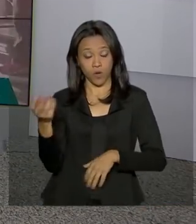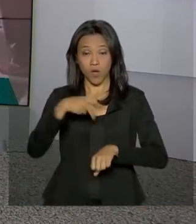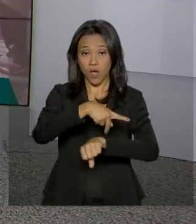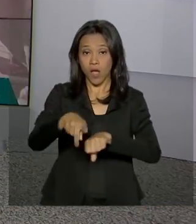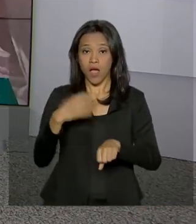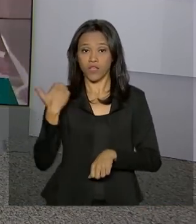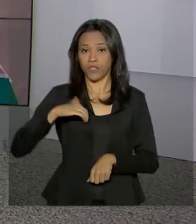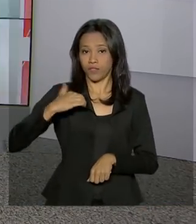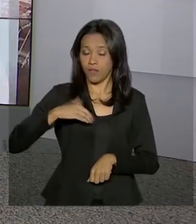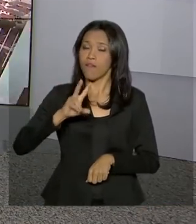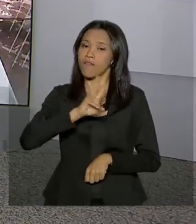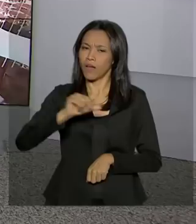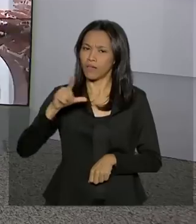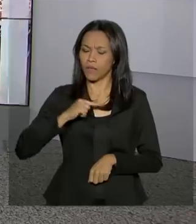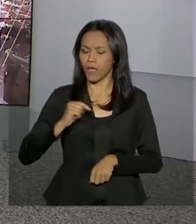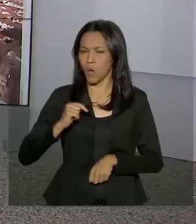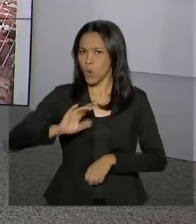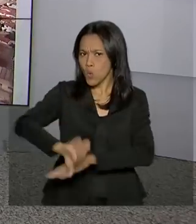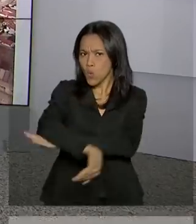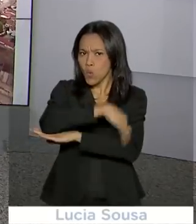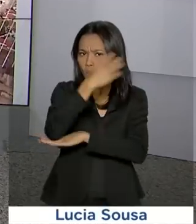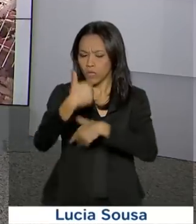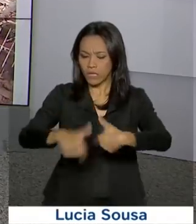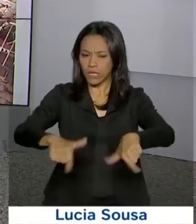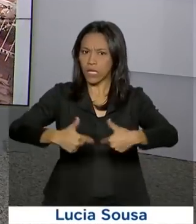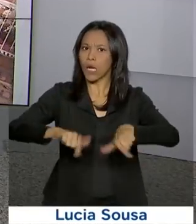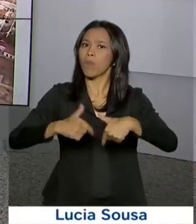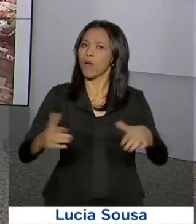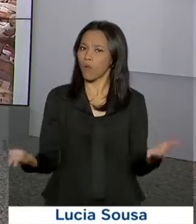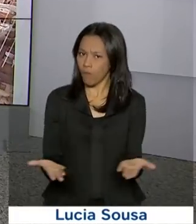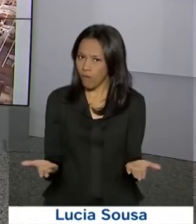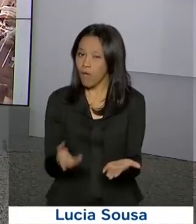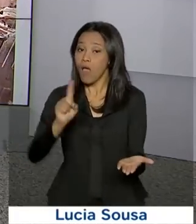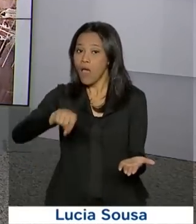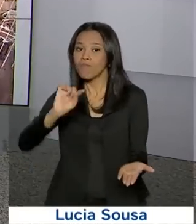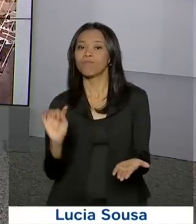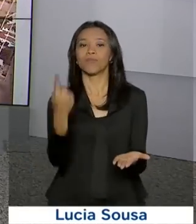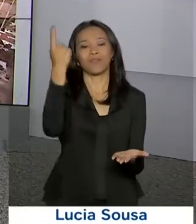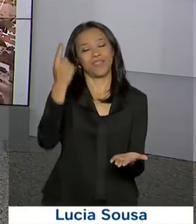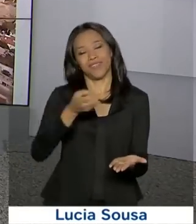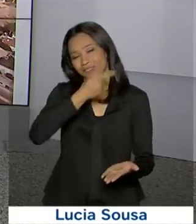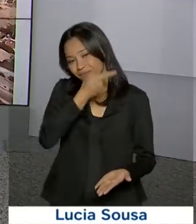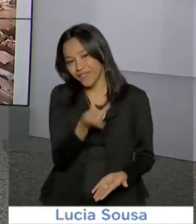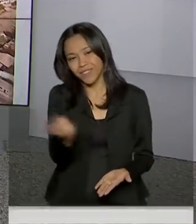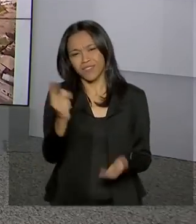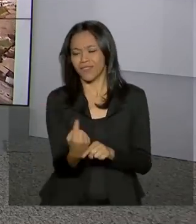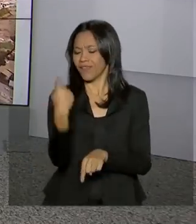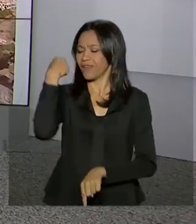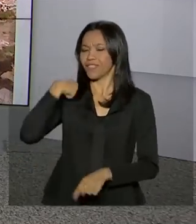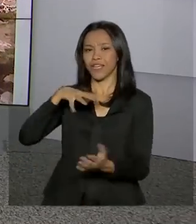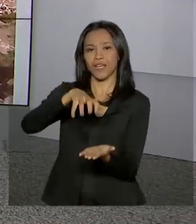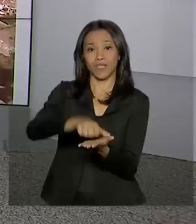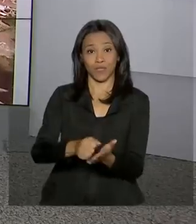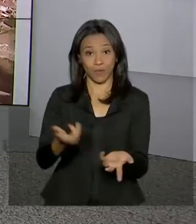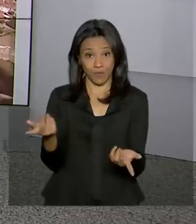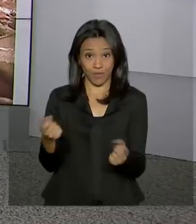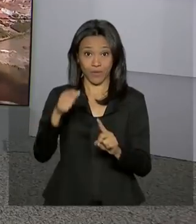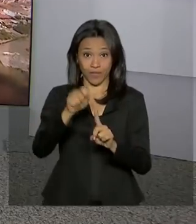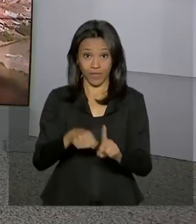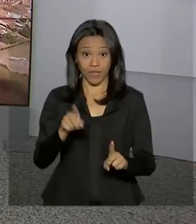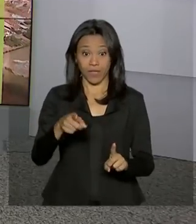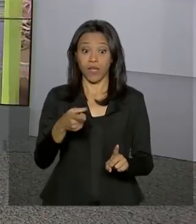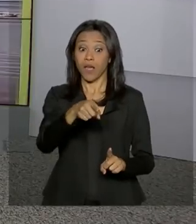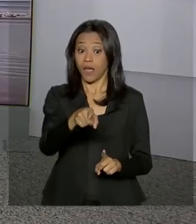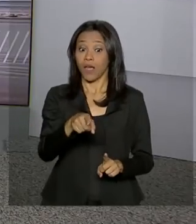onde cumprirá a extensa agenda de trabalho no dia de hoje. É a primeira visita ao país vizinho desde que assumiu o governo em janeiro. O